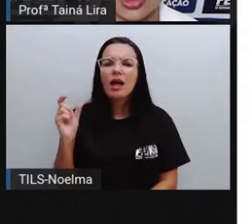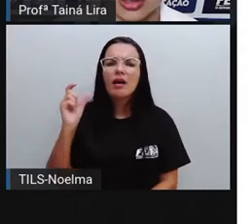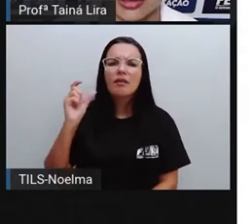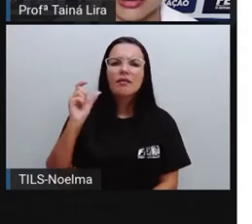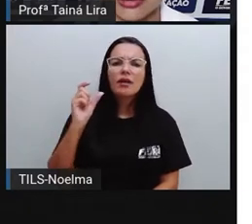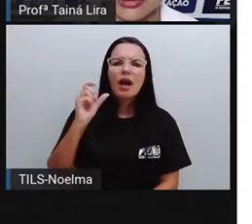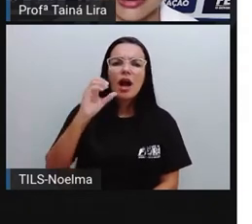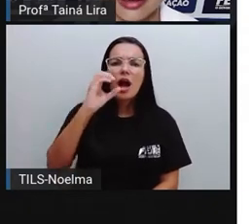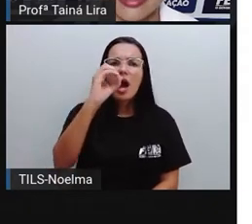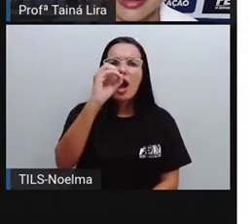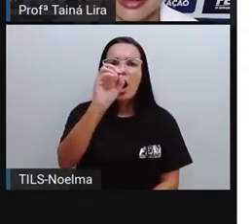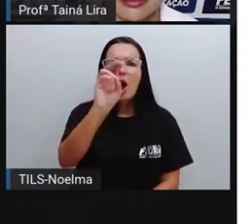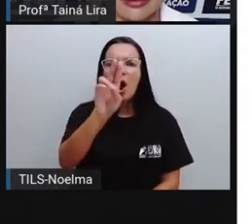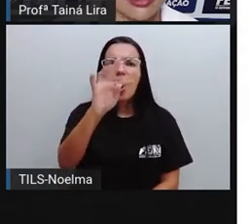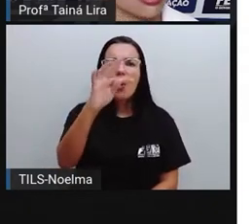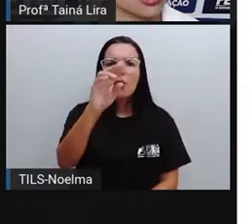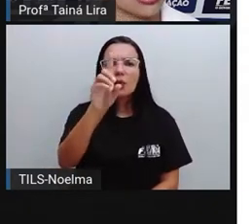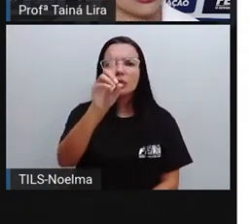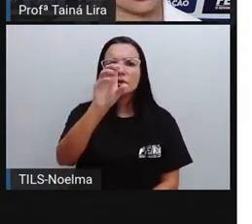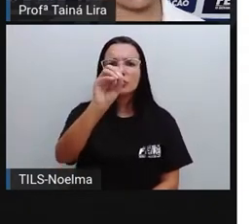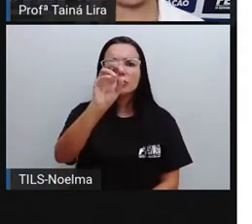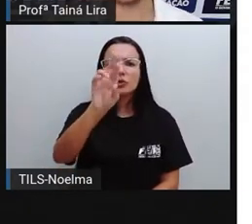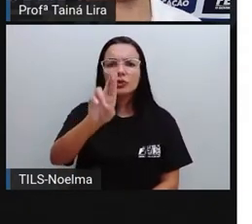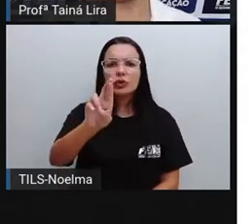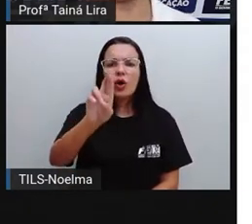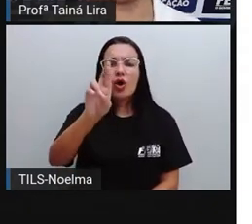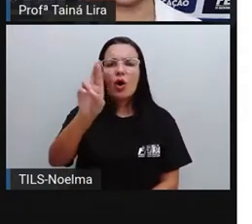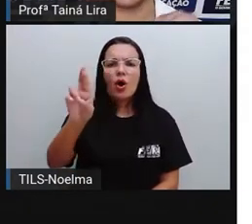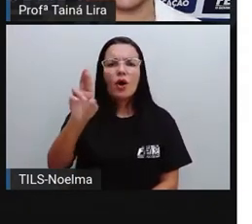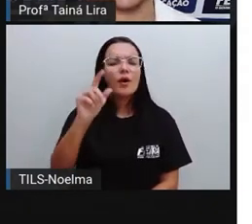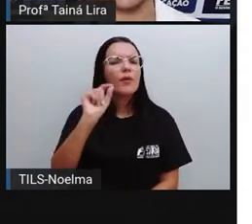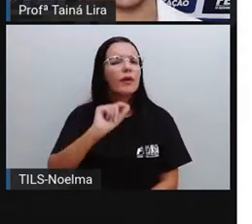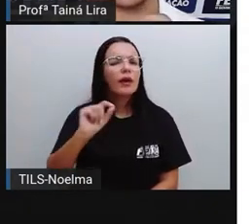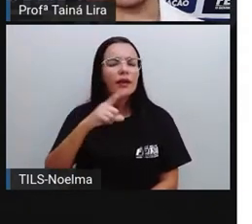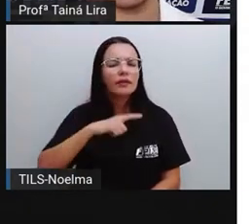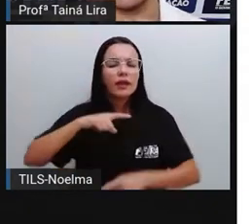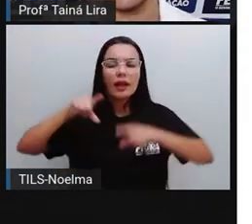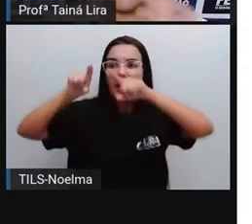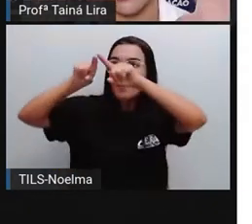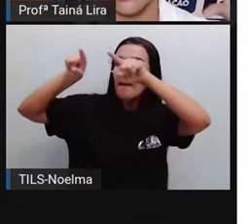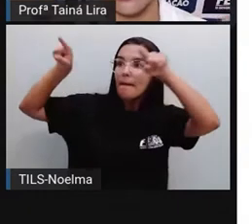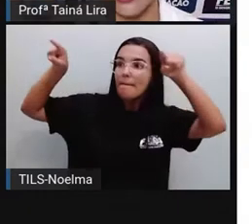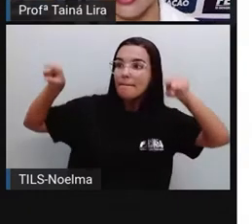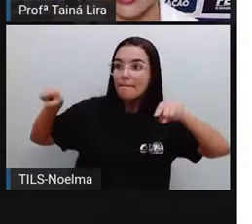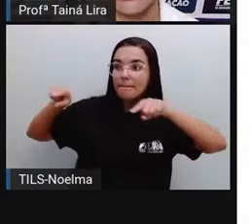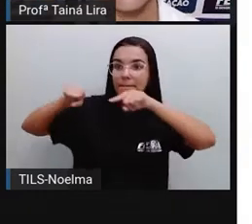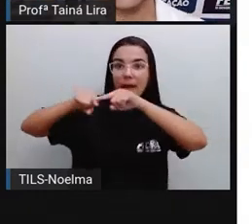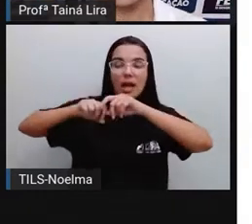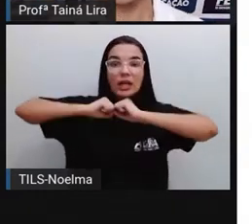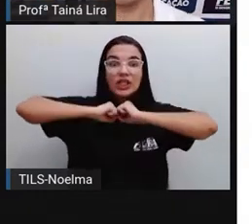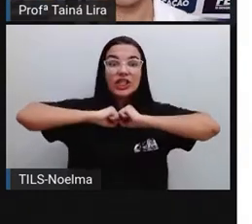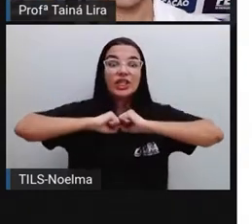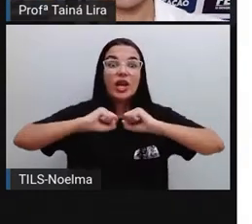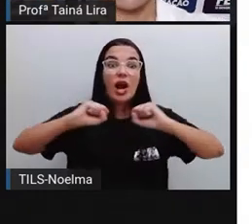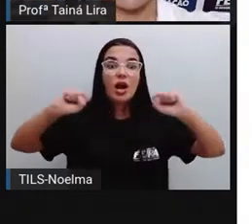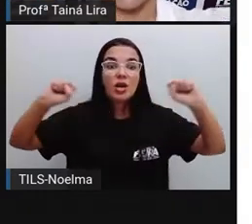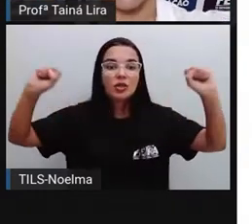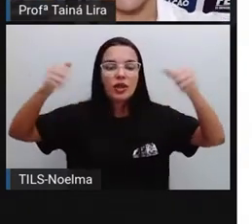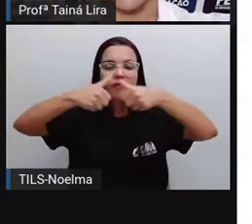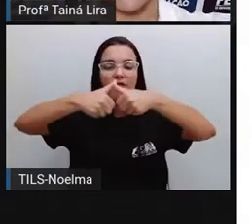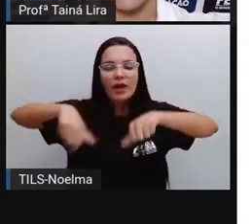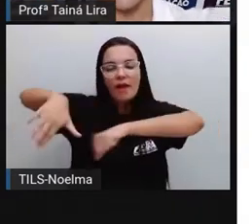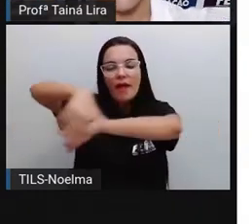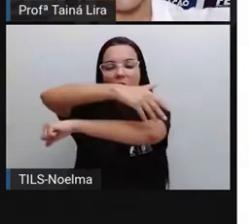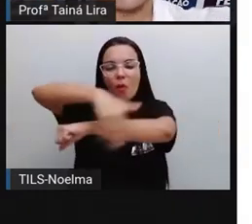altidó? O é isso aqui, Pró, altidó? Altidó são placas, né? São como se fossem placas grandes que ficam nas